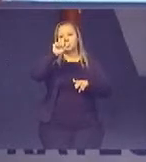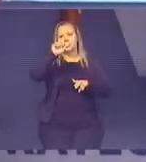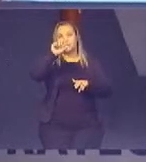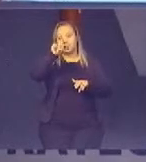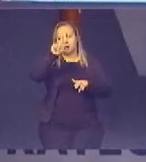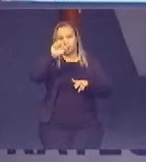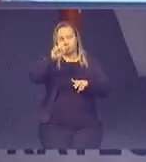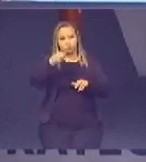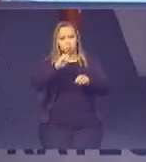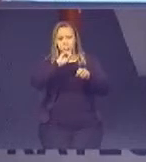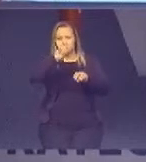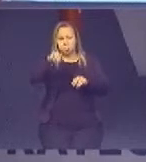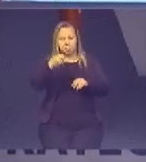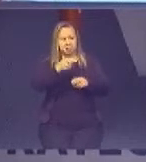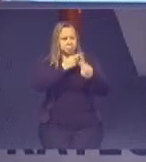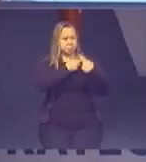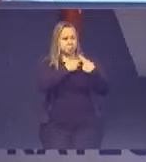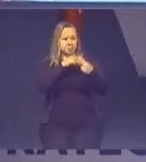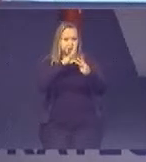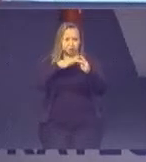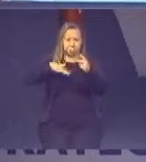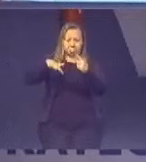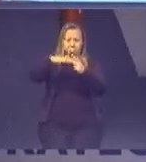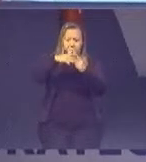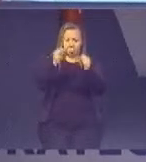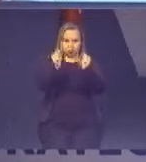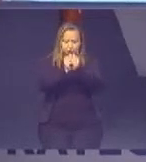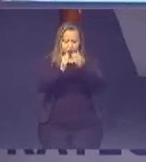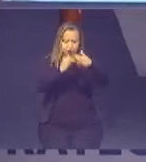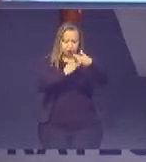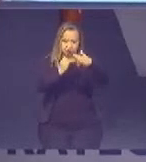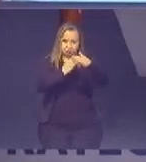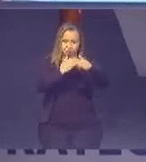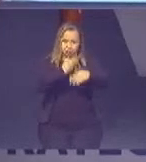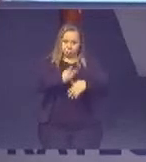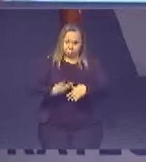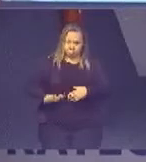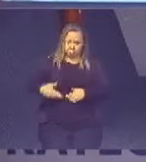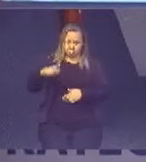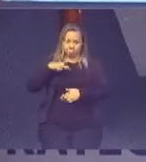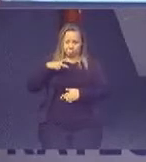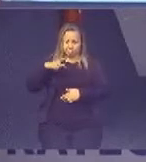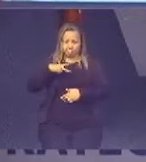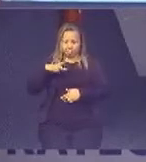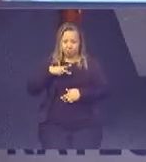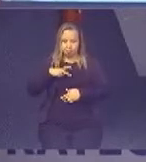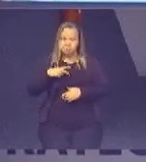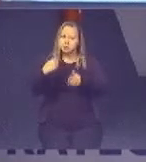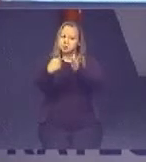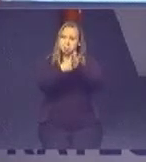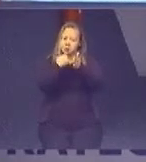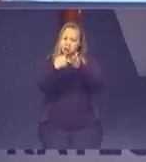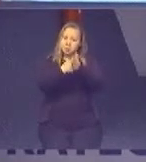responsabilidade social conjunta em instituições públicas e privadas. Vocês podem me perguntar